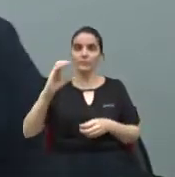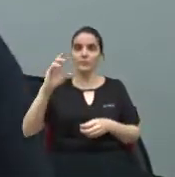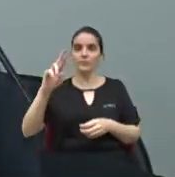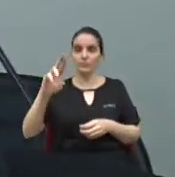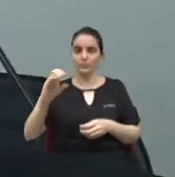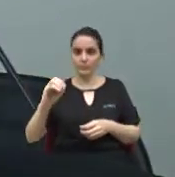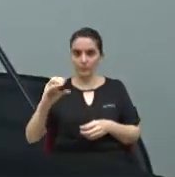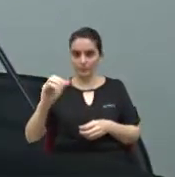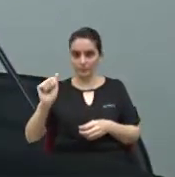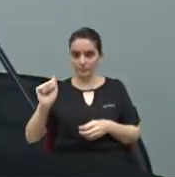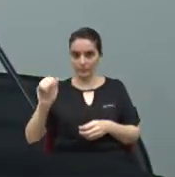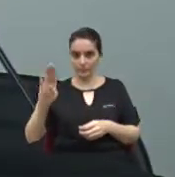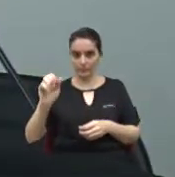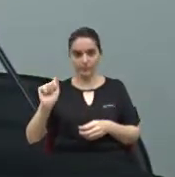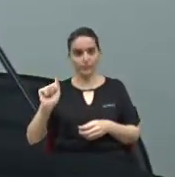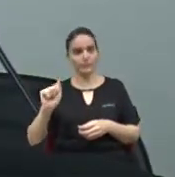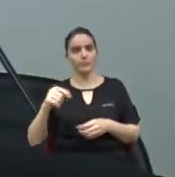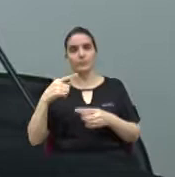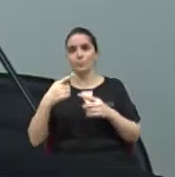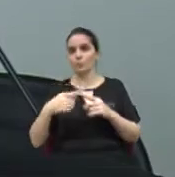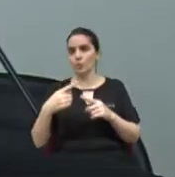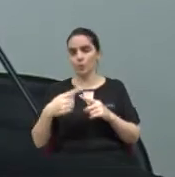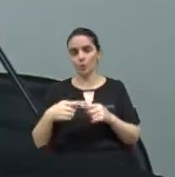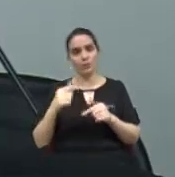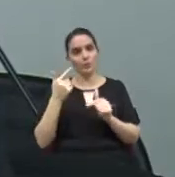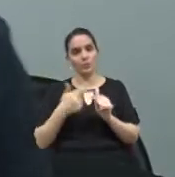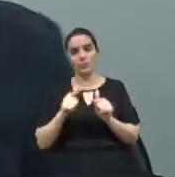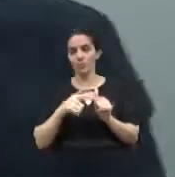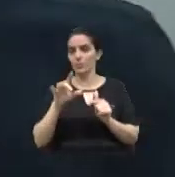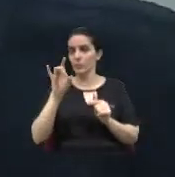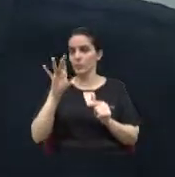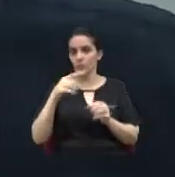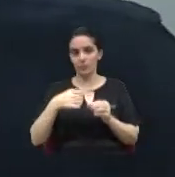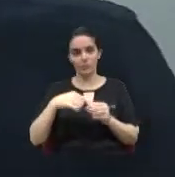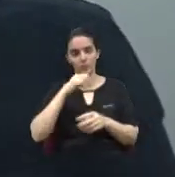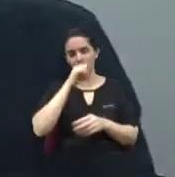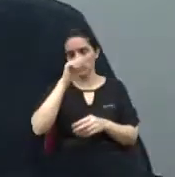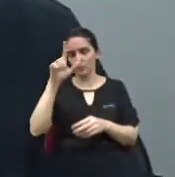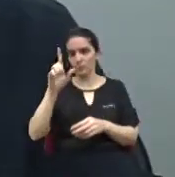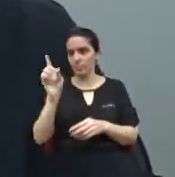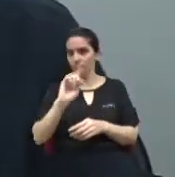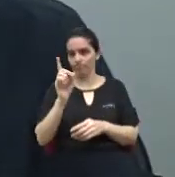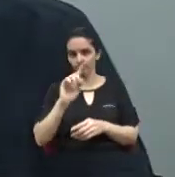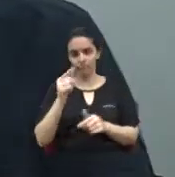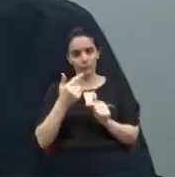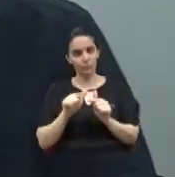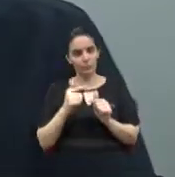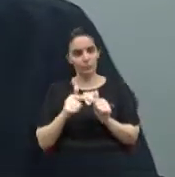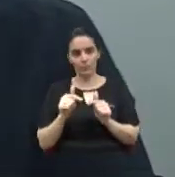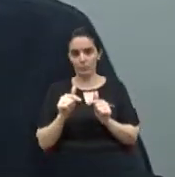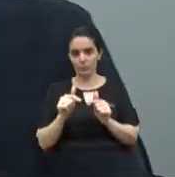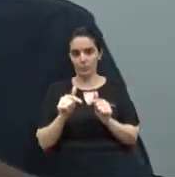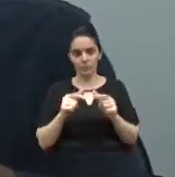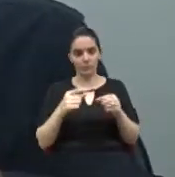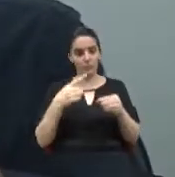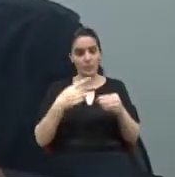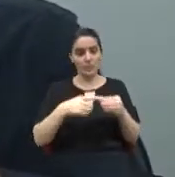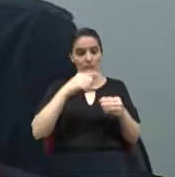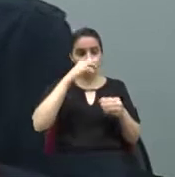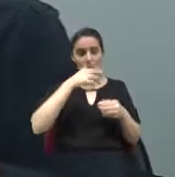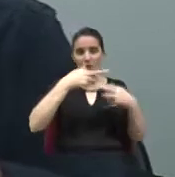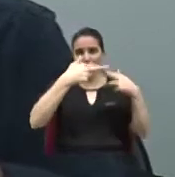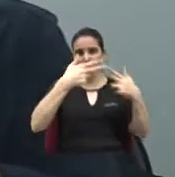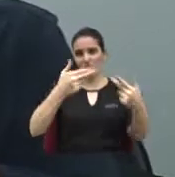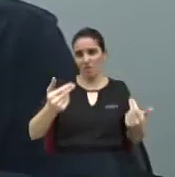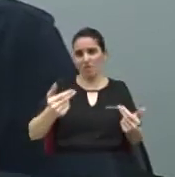que esse problema não é só de Limeira, o vereador sabe que é um problema de várias cidades, mas